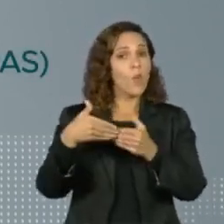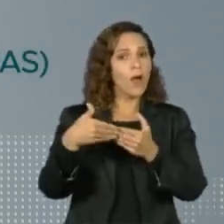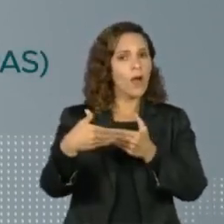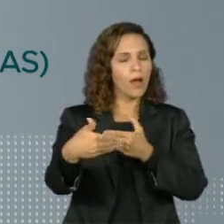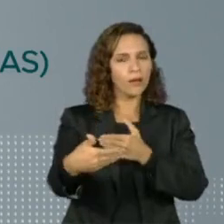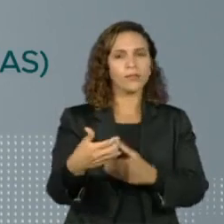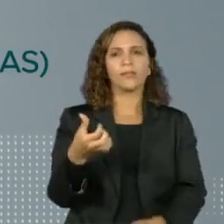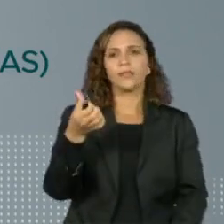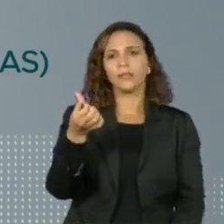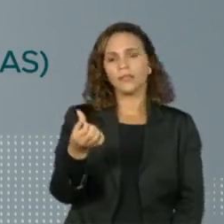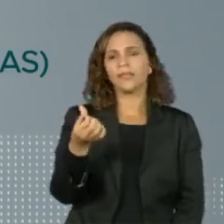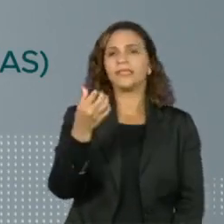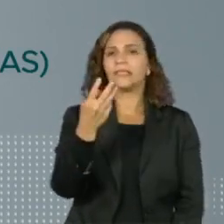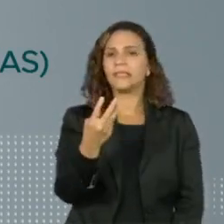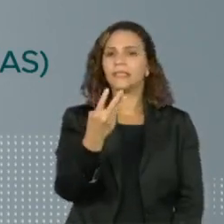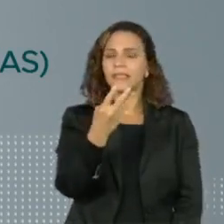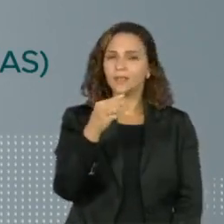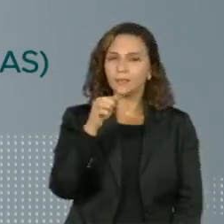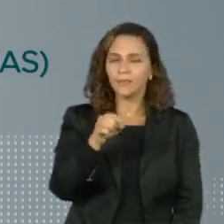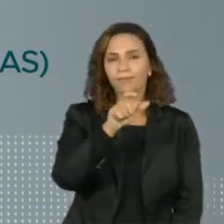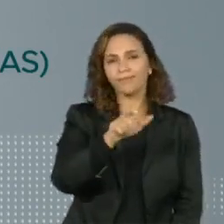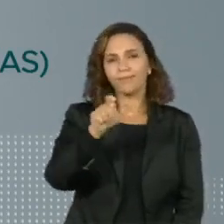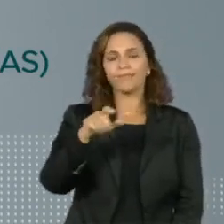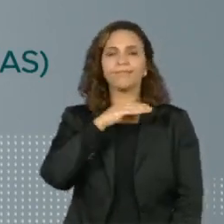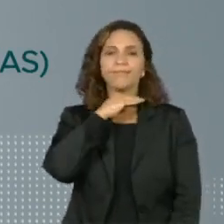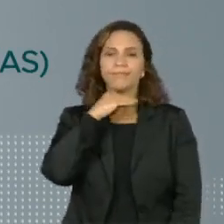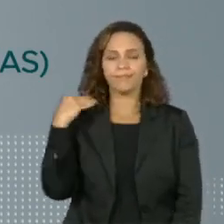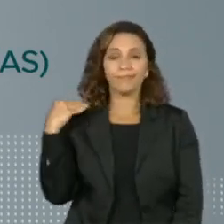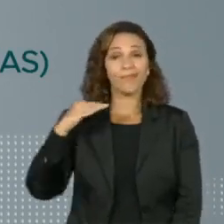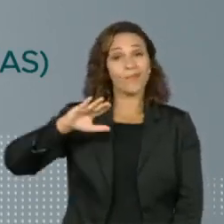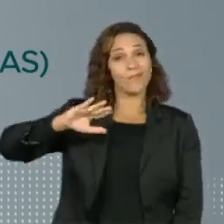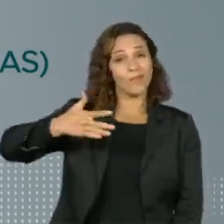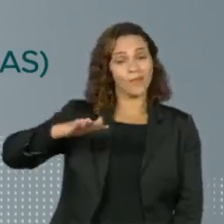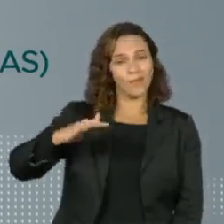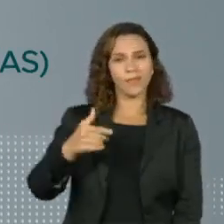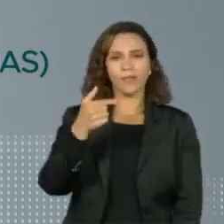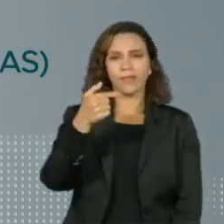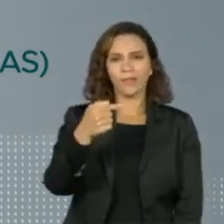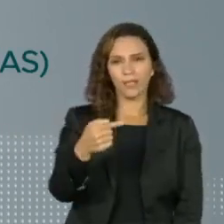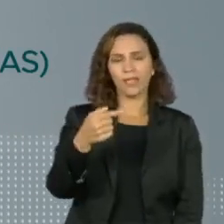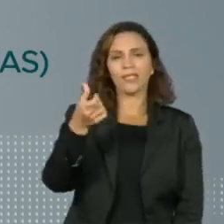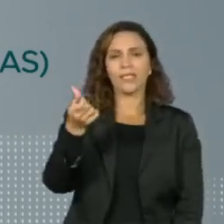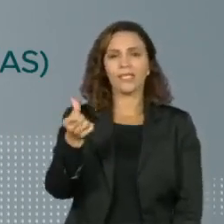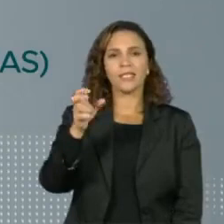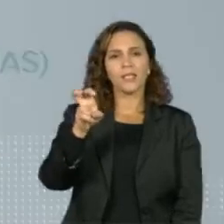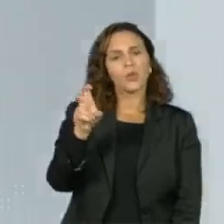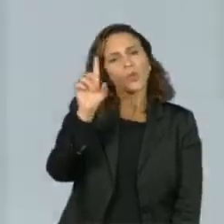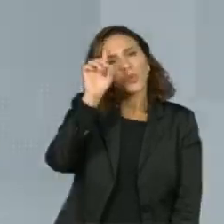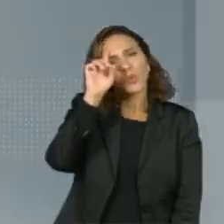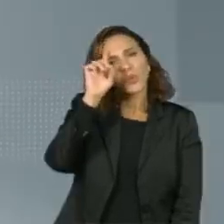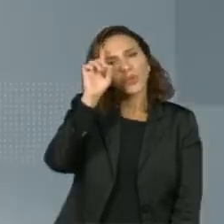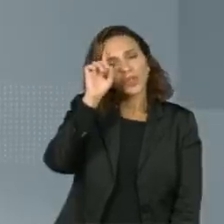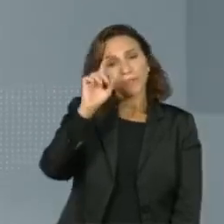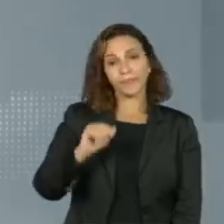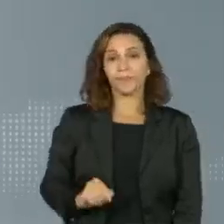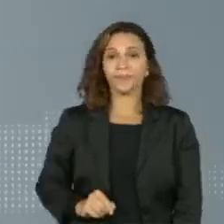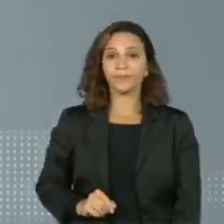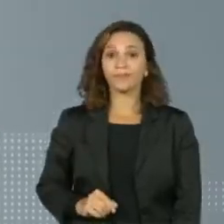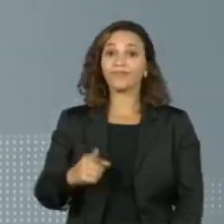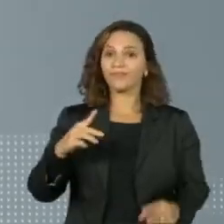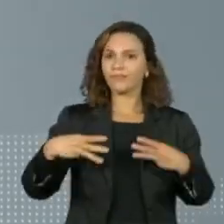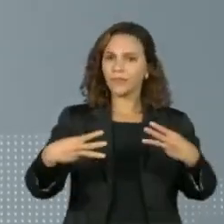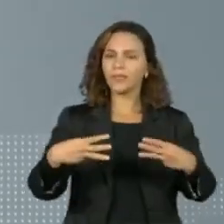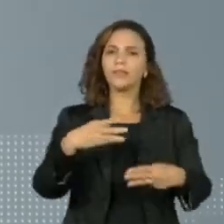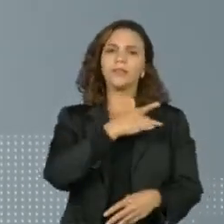633 mil vítimas, média de 765 por dia. O Ministério da